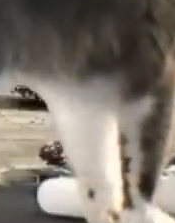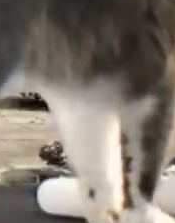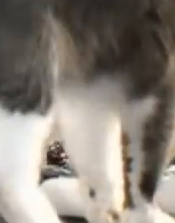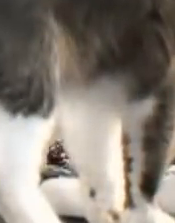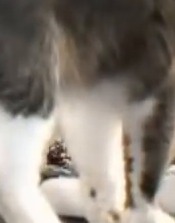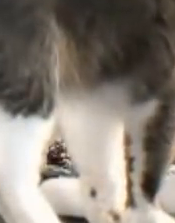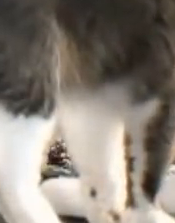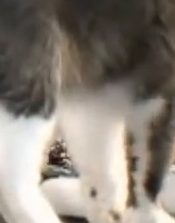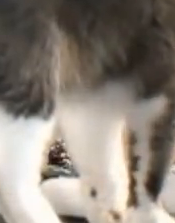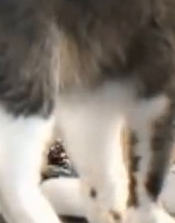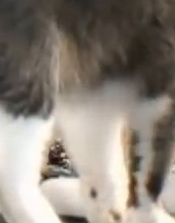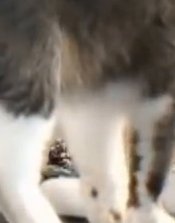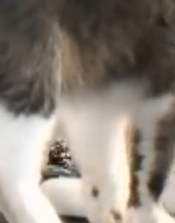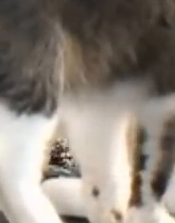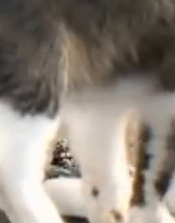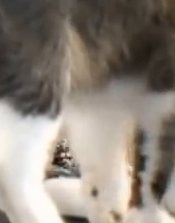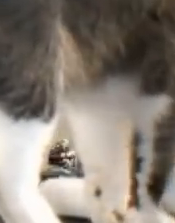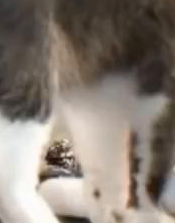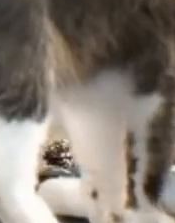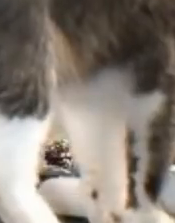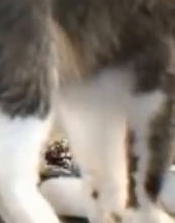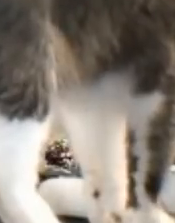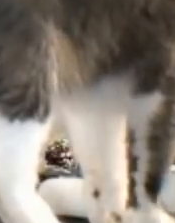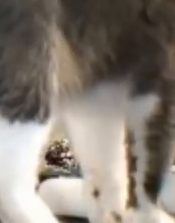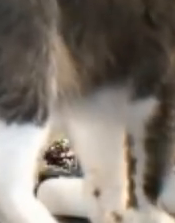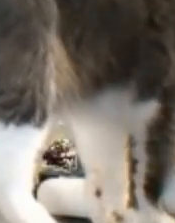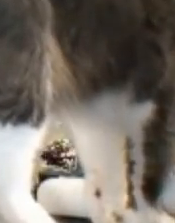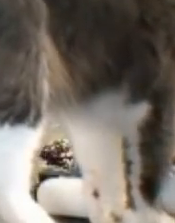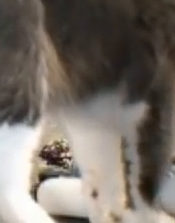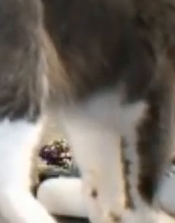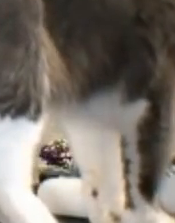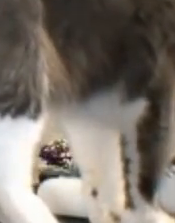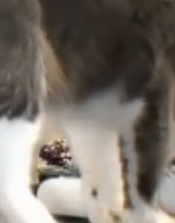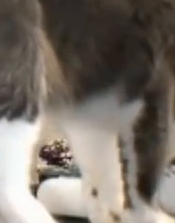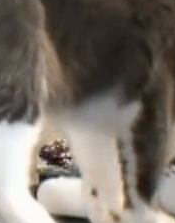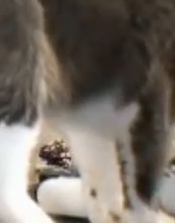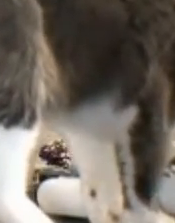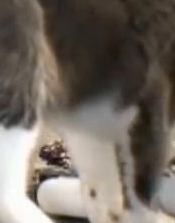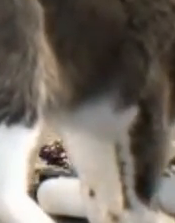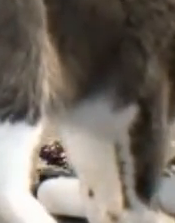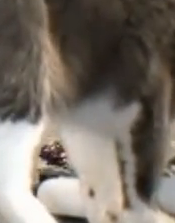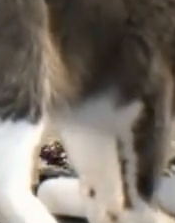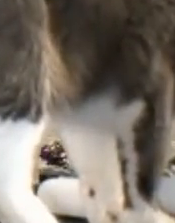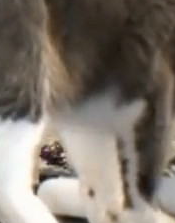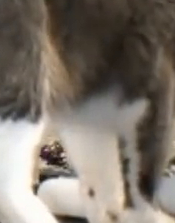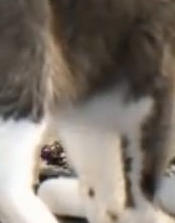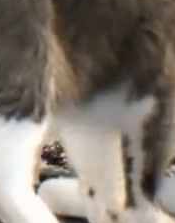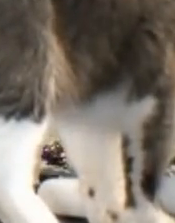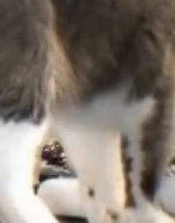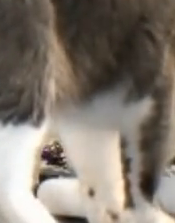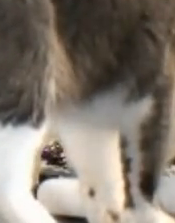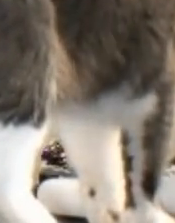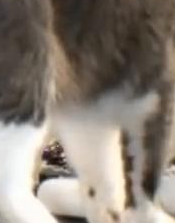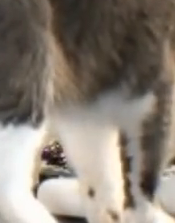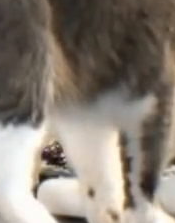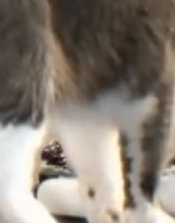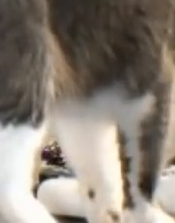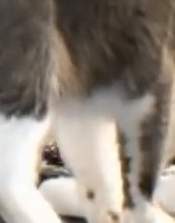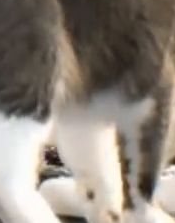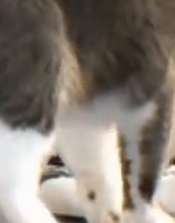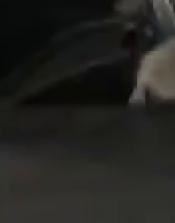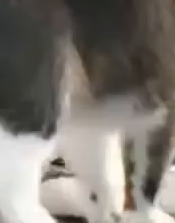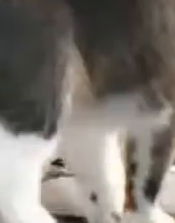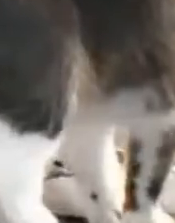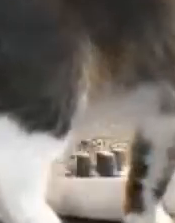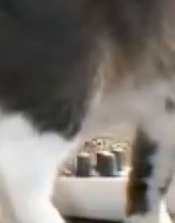cerebral, intelectual. Hoje dei uma entrevista, por acaso em visão, em que falei disso, da forma como o Estado